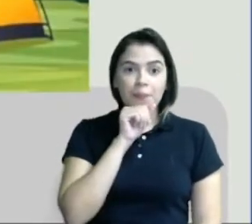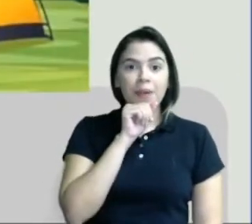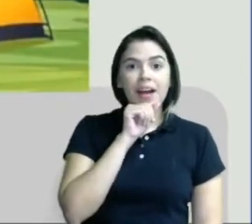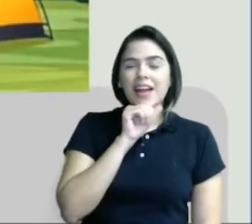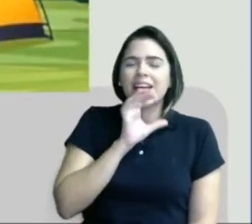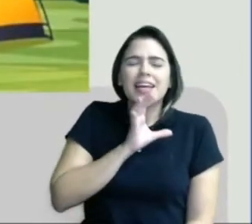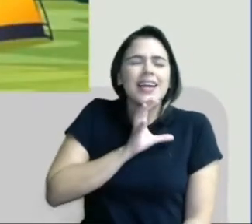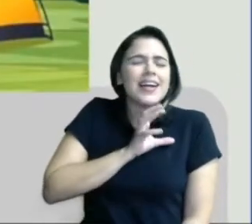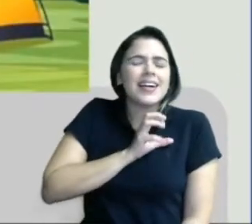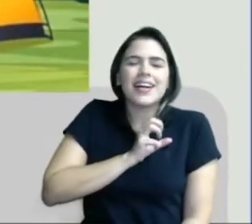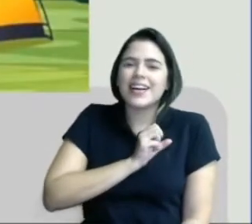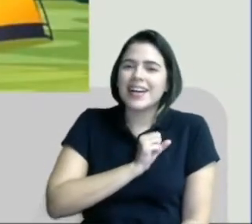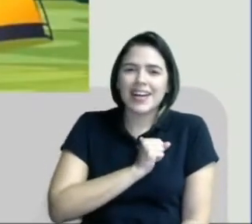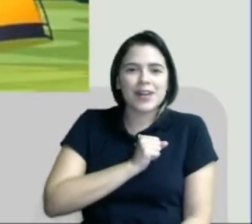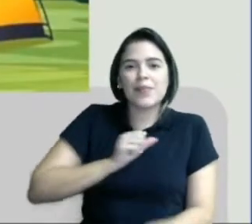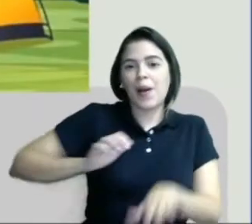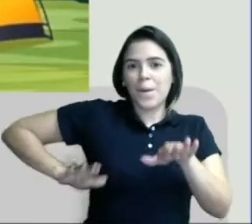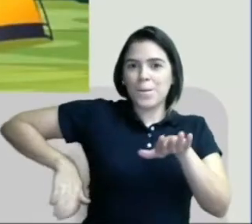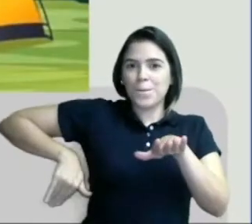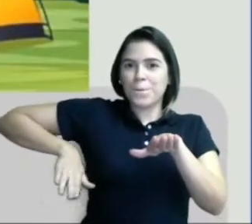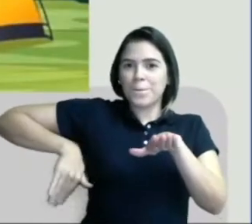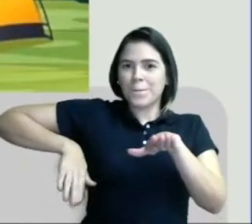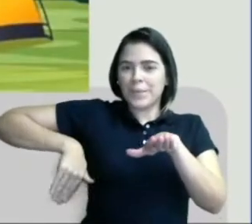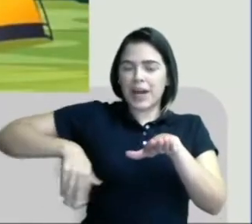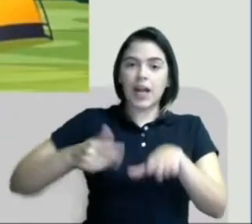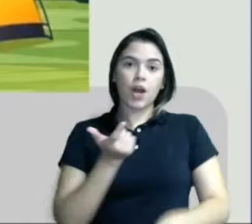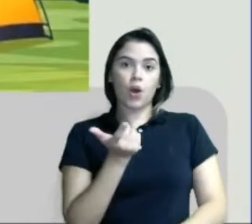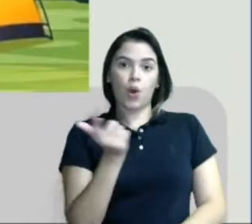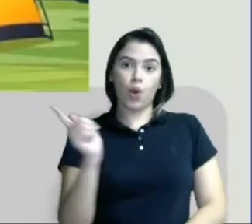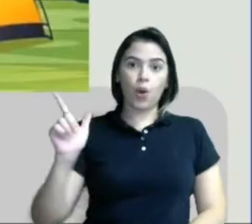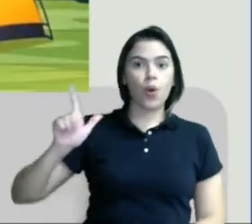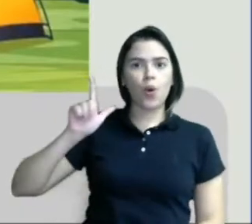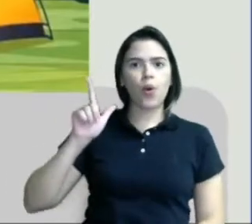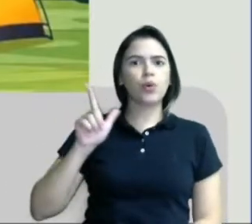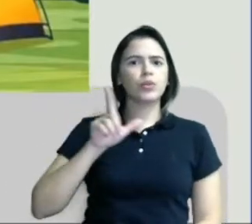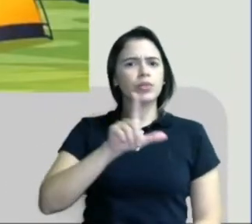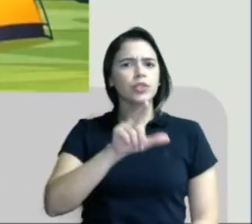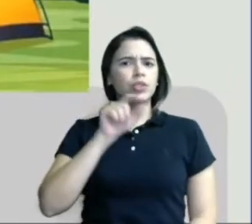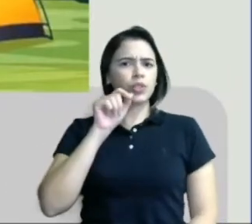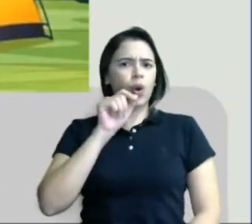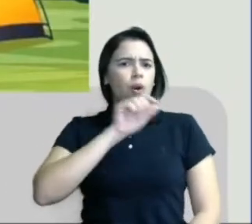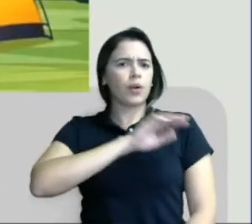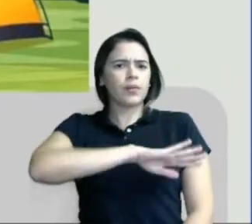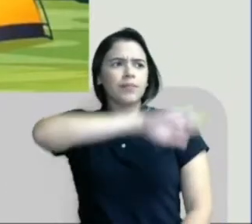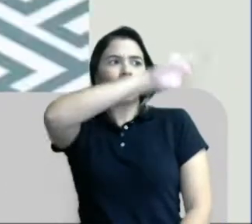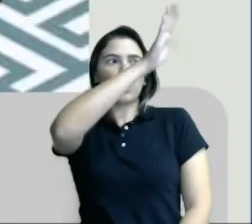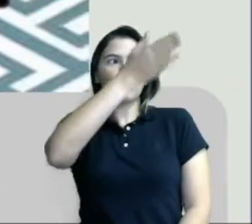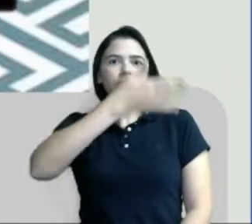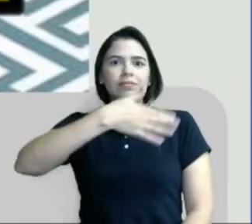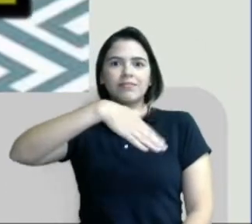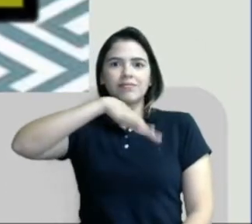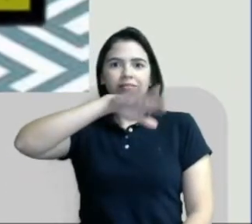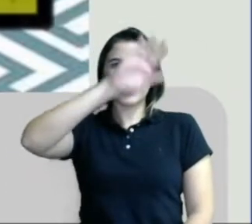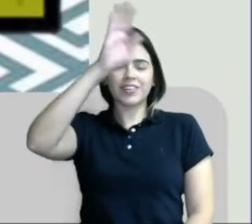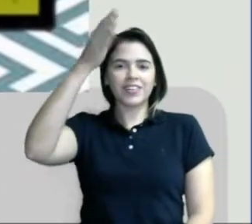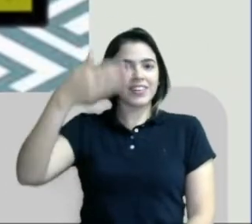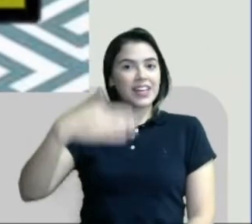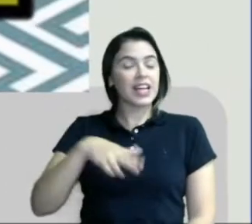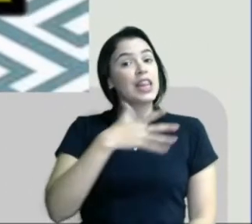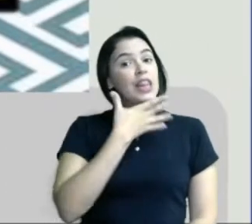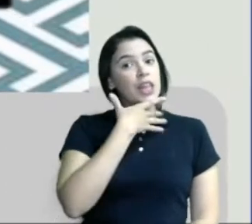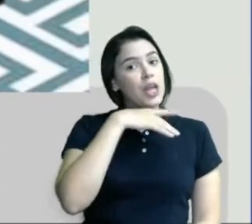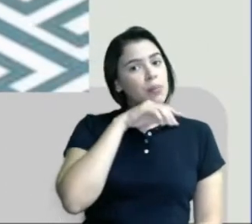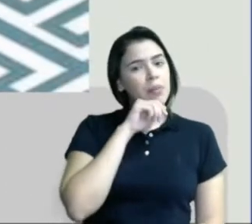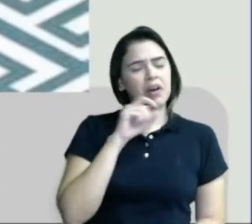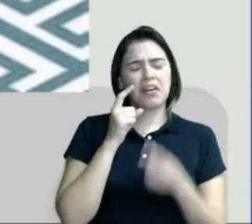adora praia. Outros preferem montanha. Tem pai que é